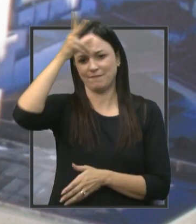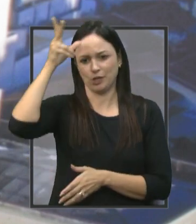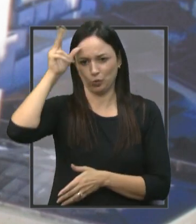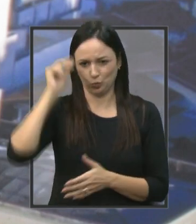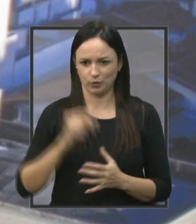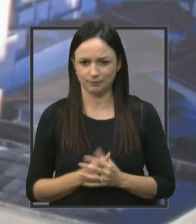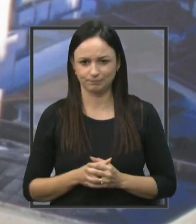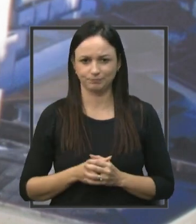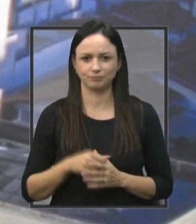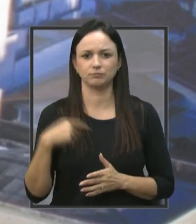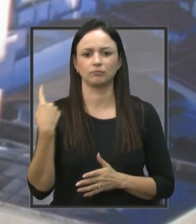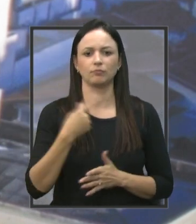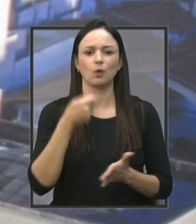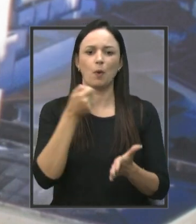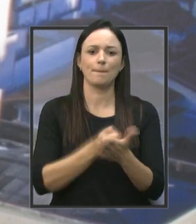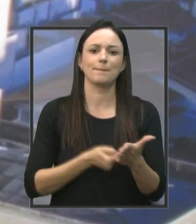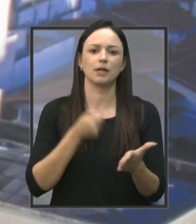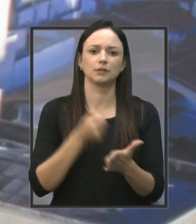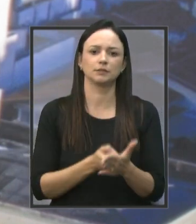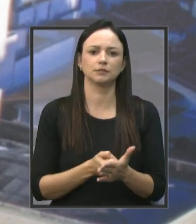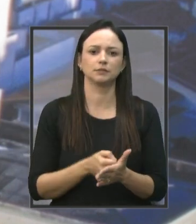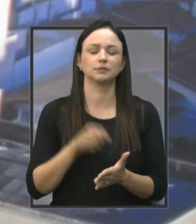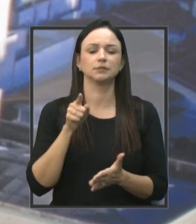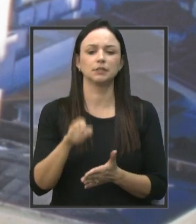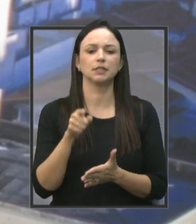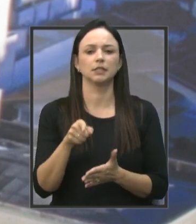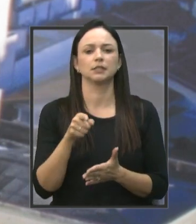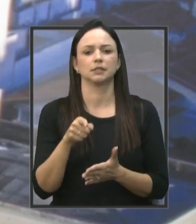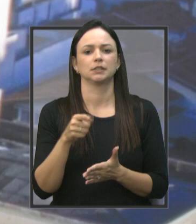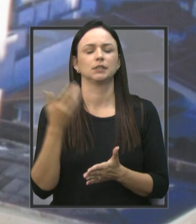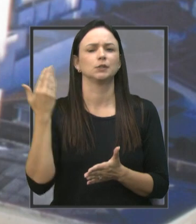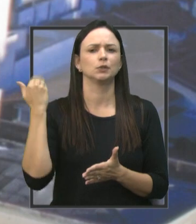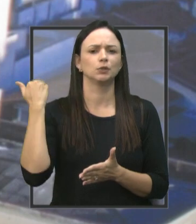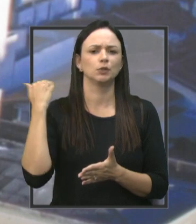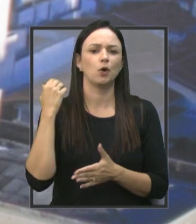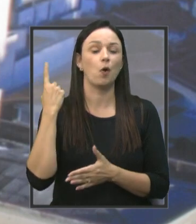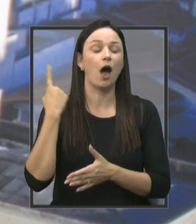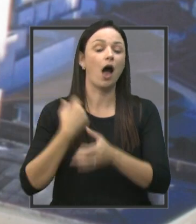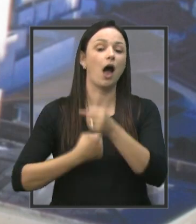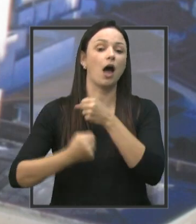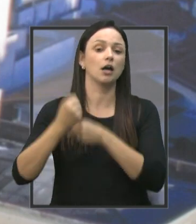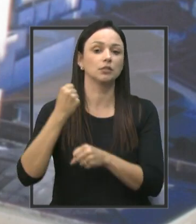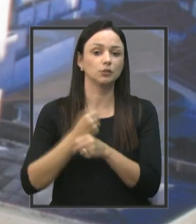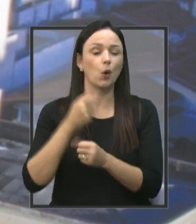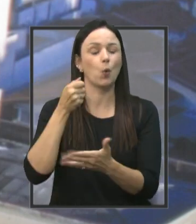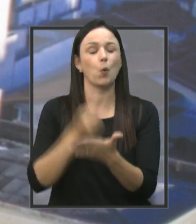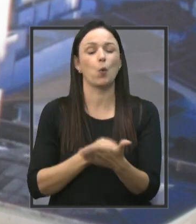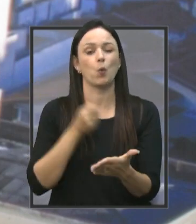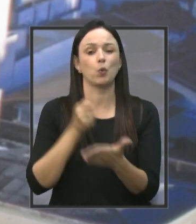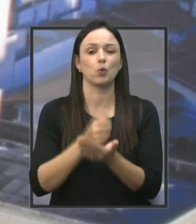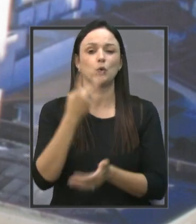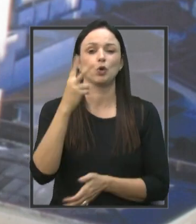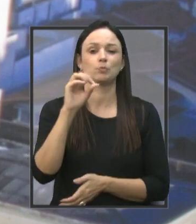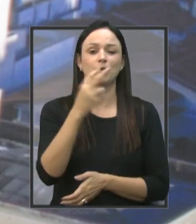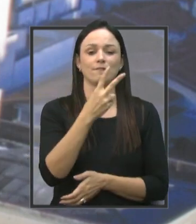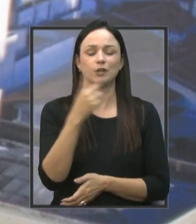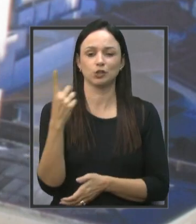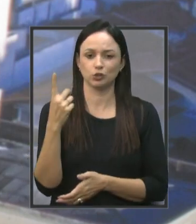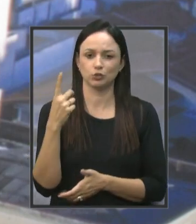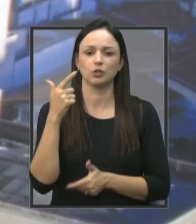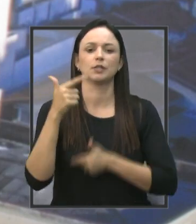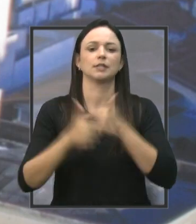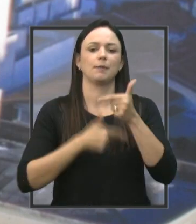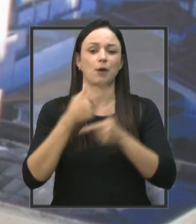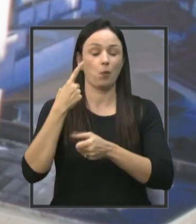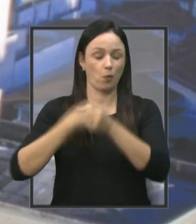estamos batalhando nesse sentido desde o ano passado, desde o ano de 2021. Trabalhamos